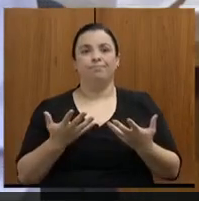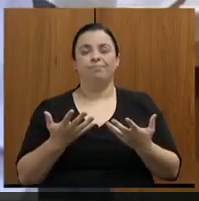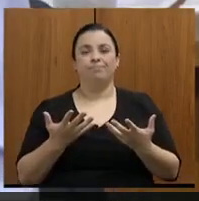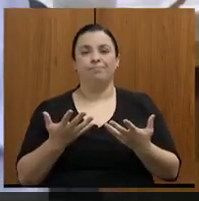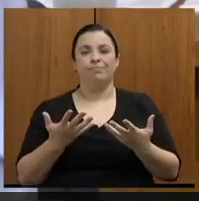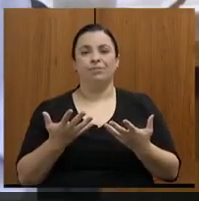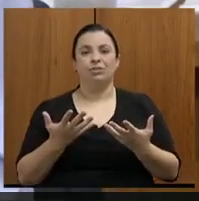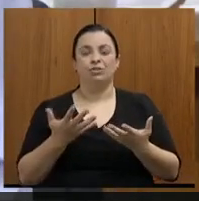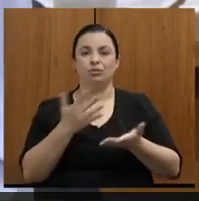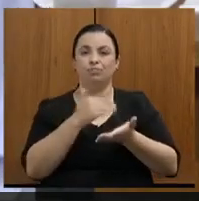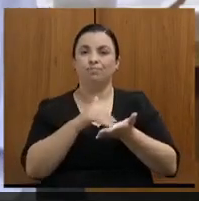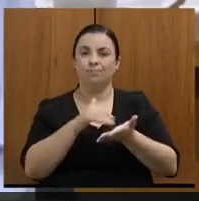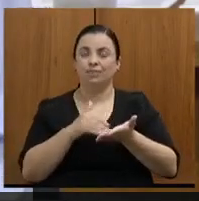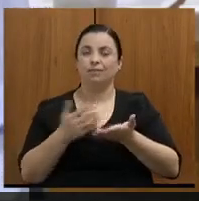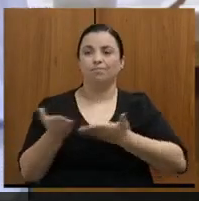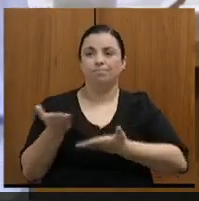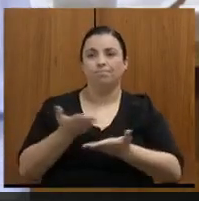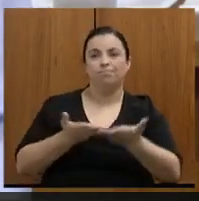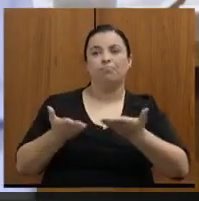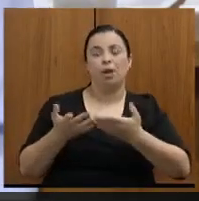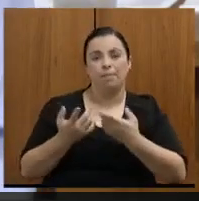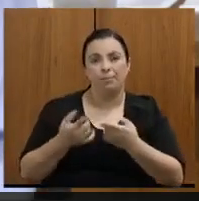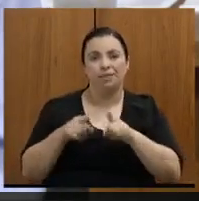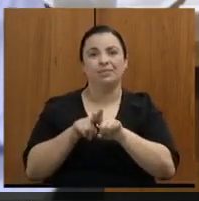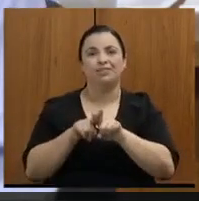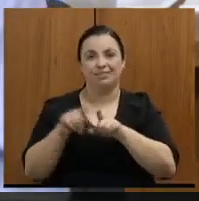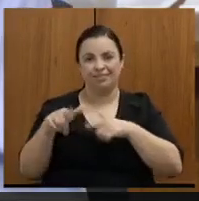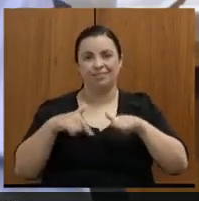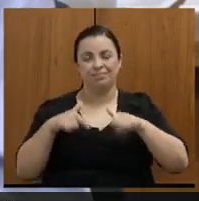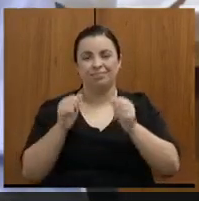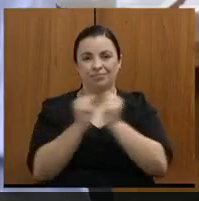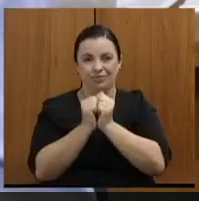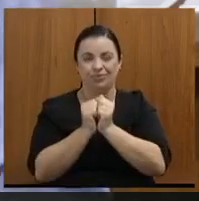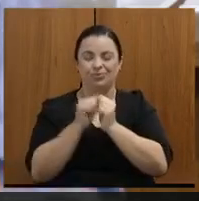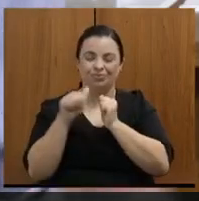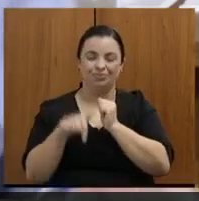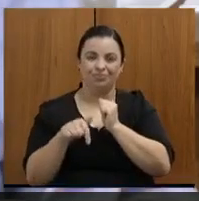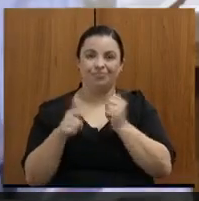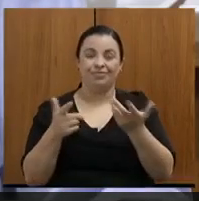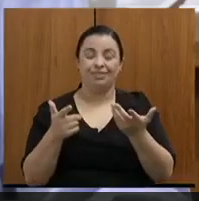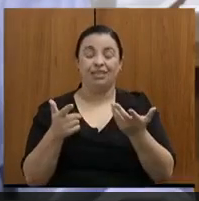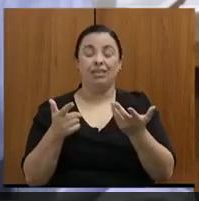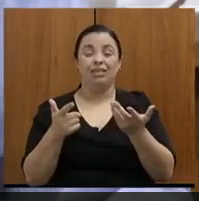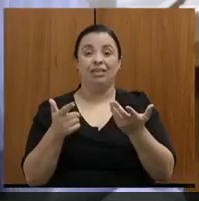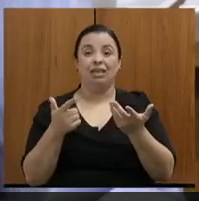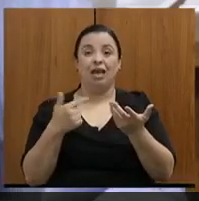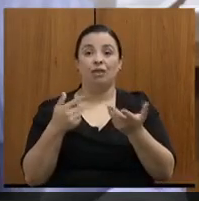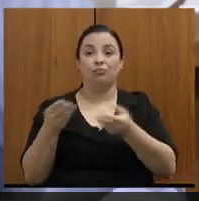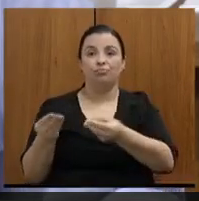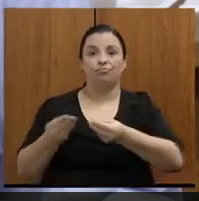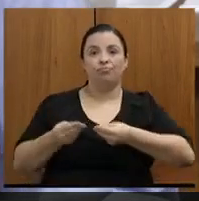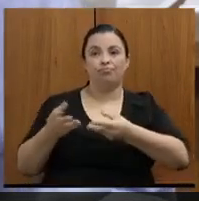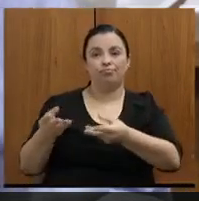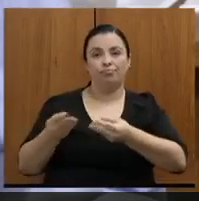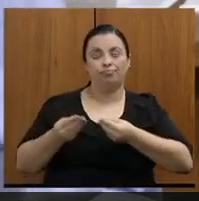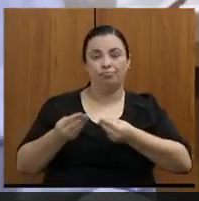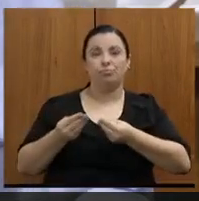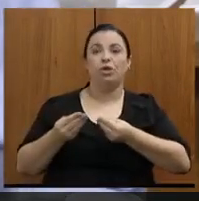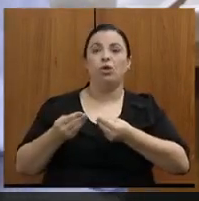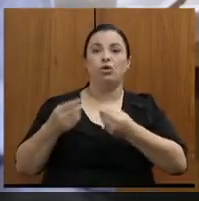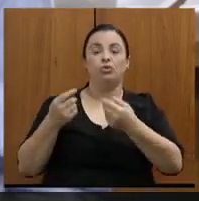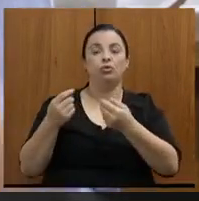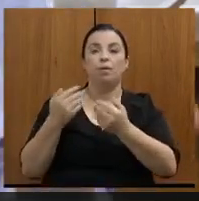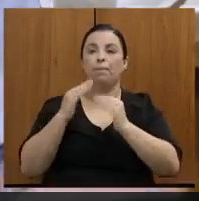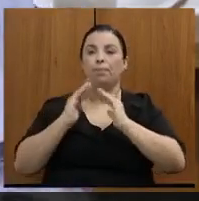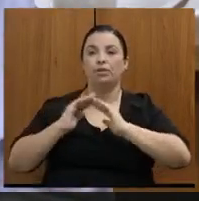trabalhado em grande parceria. Eu costumo dizer que as demandas que nós recebemos, sempre através dos deputados, nos